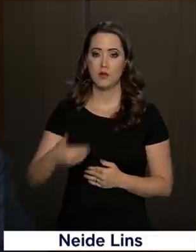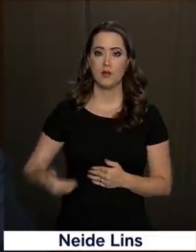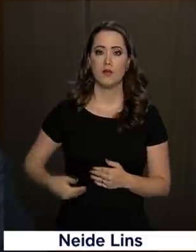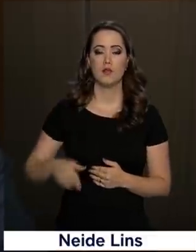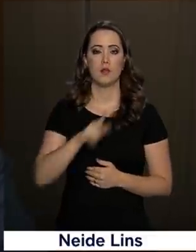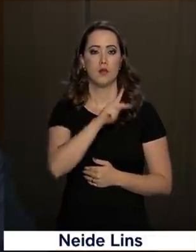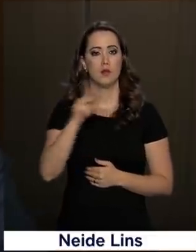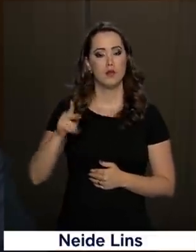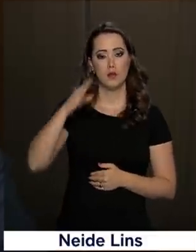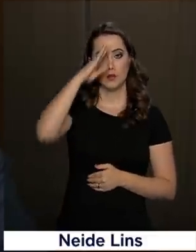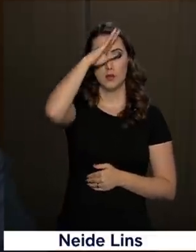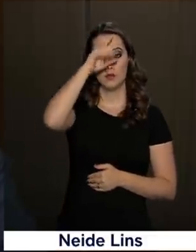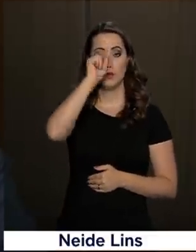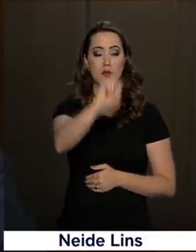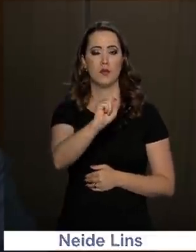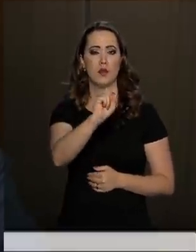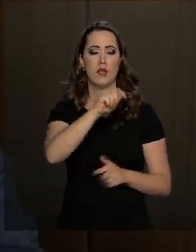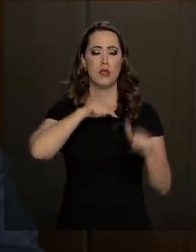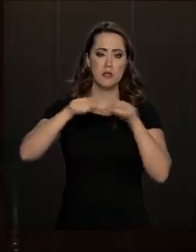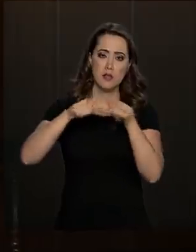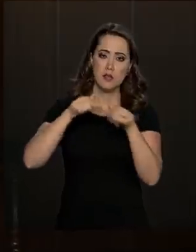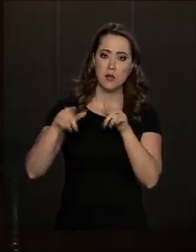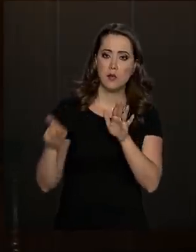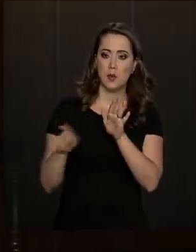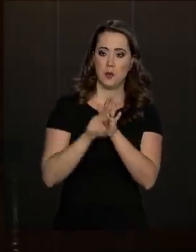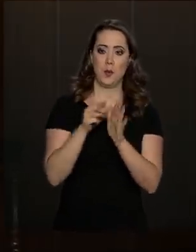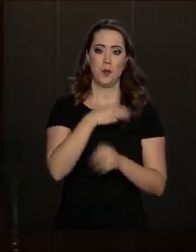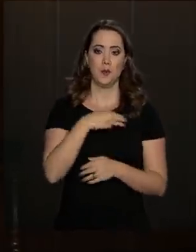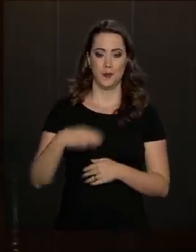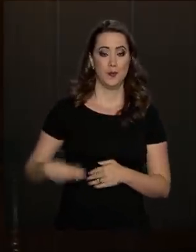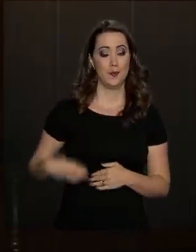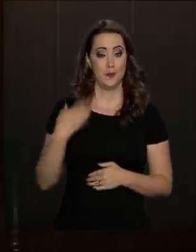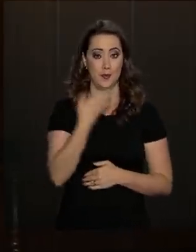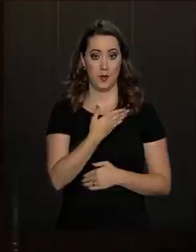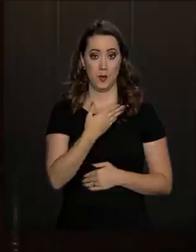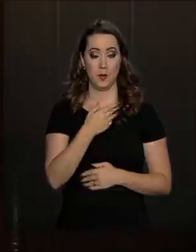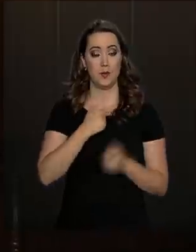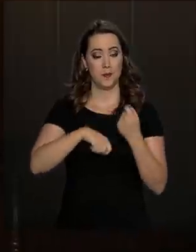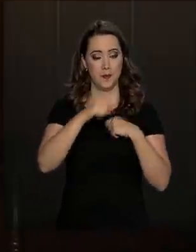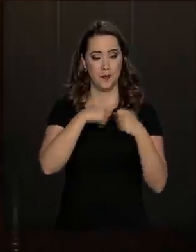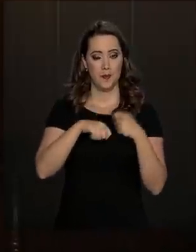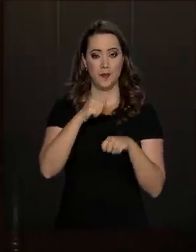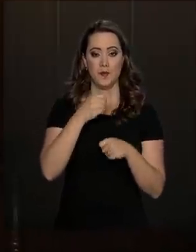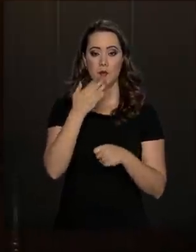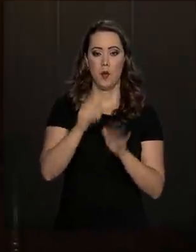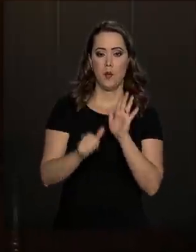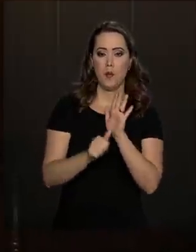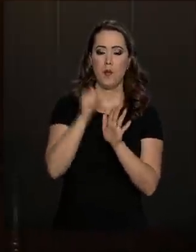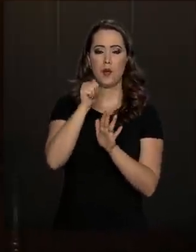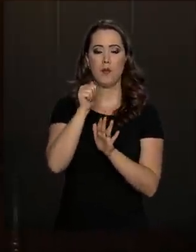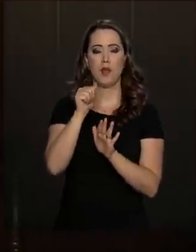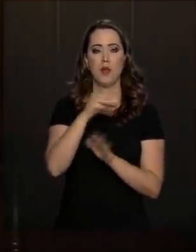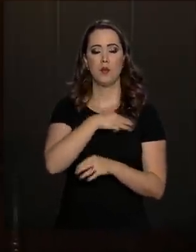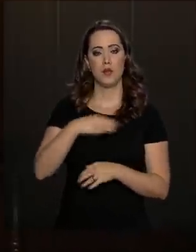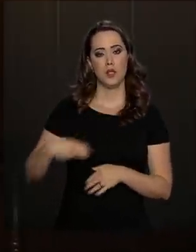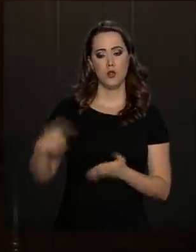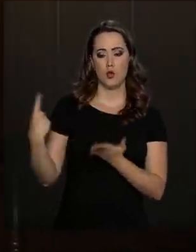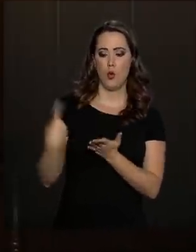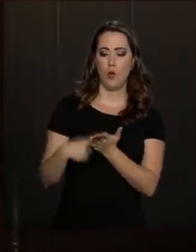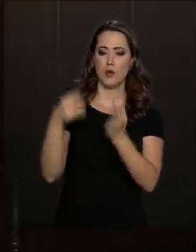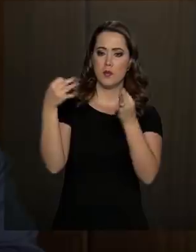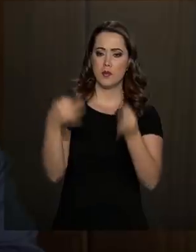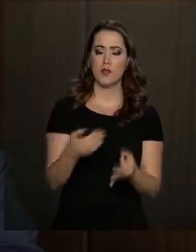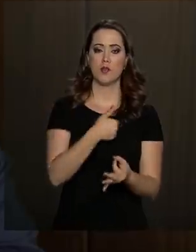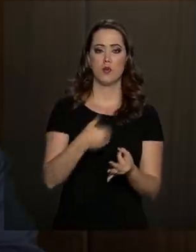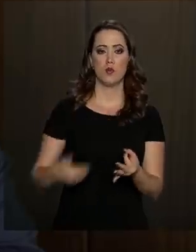do presidente Jair Bolsonaro e missões do ministro da Economia, Paulo Guedes. Primeiro ministro a ser confirmado no governo,